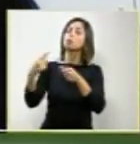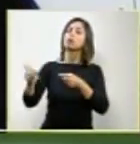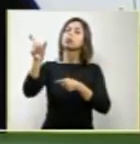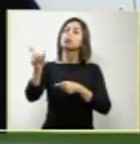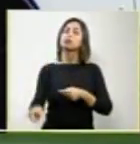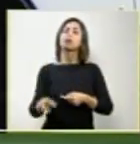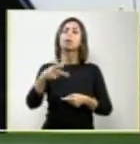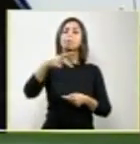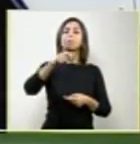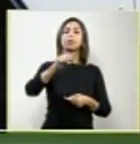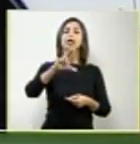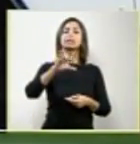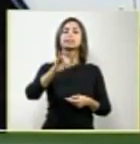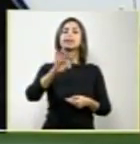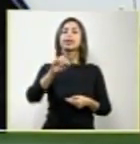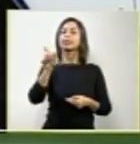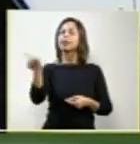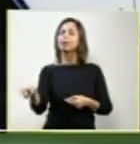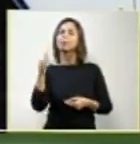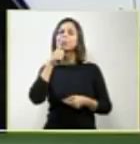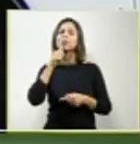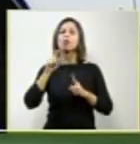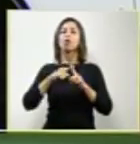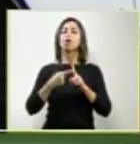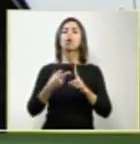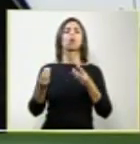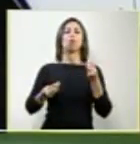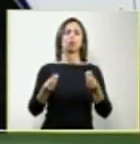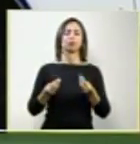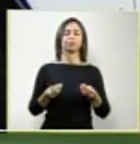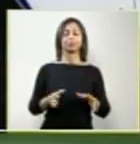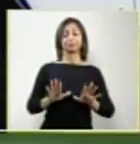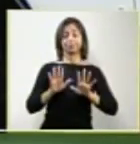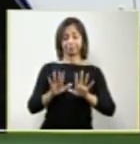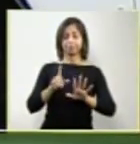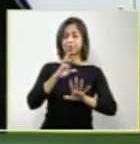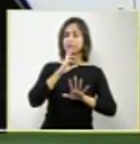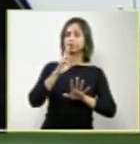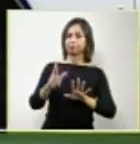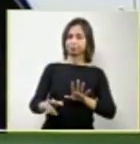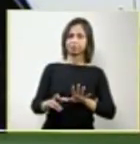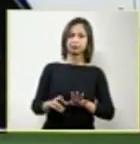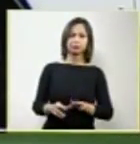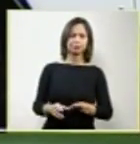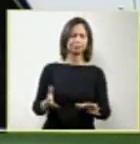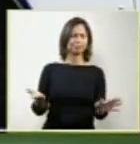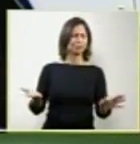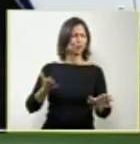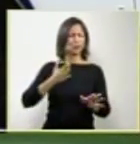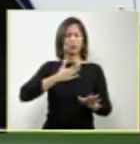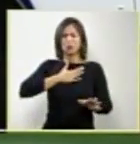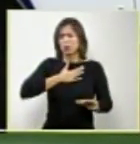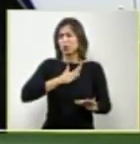Ouçamos o nosso professor. É uma situação de muita angústia.